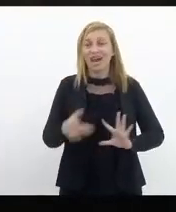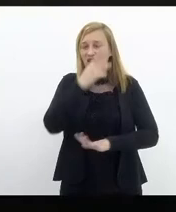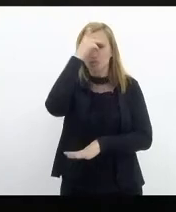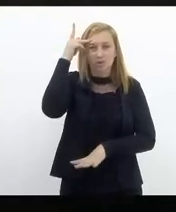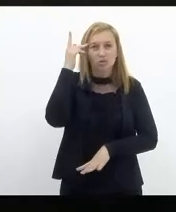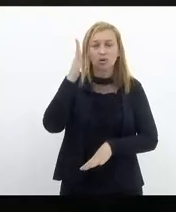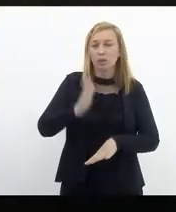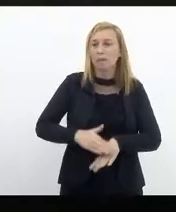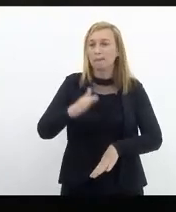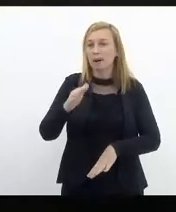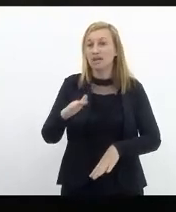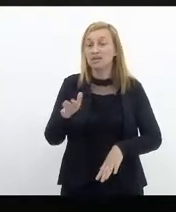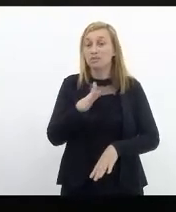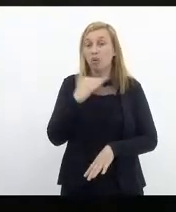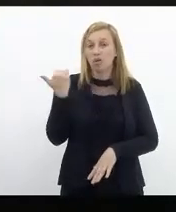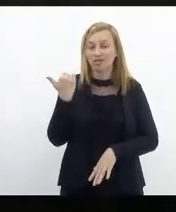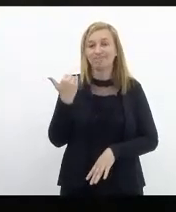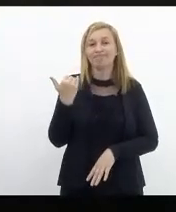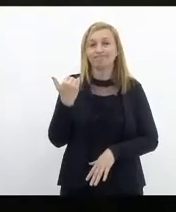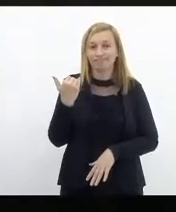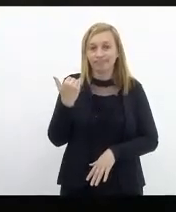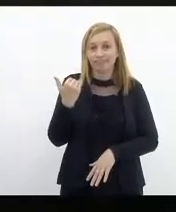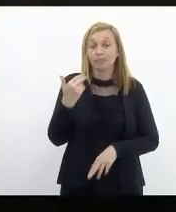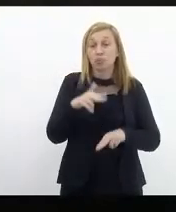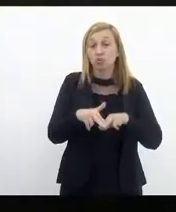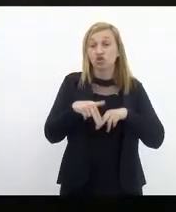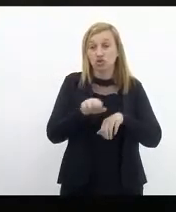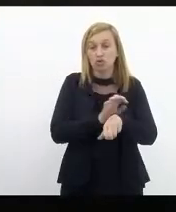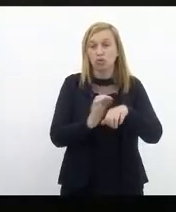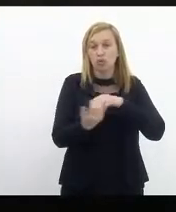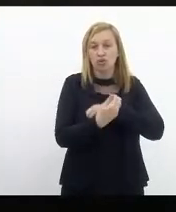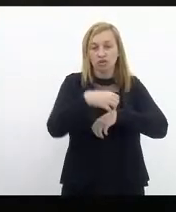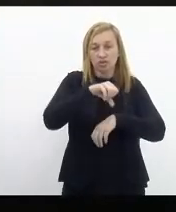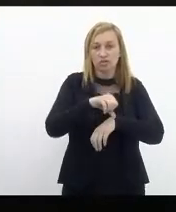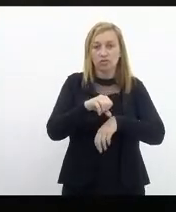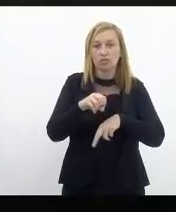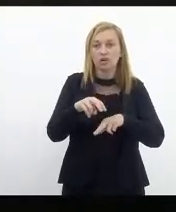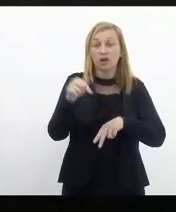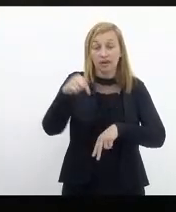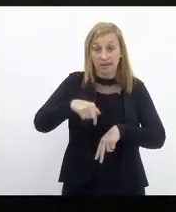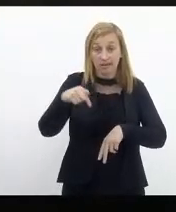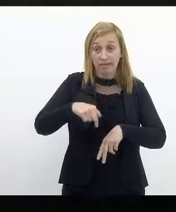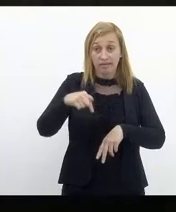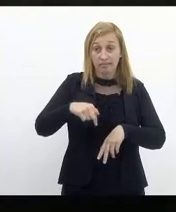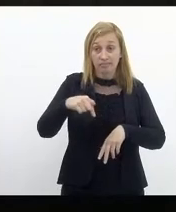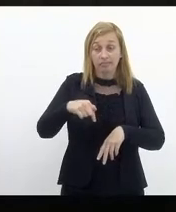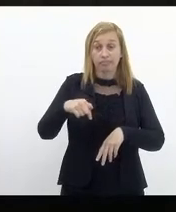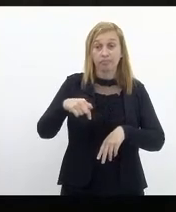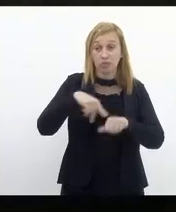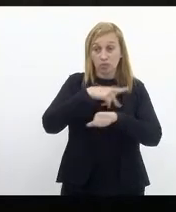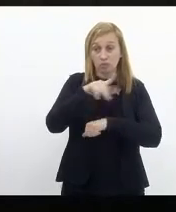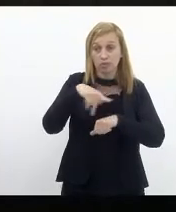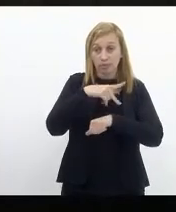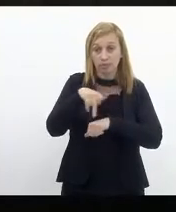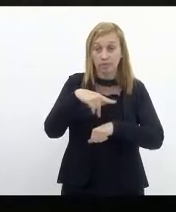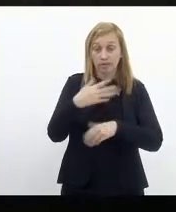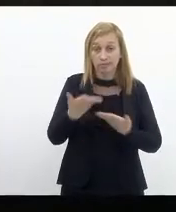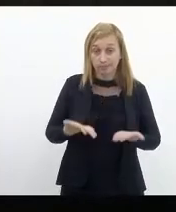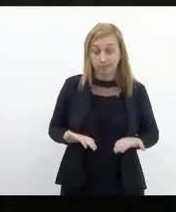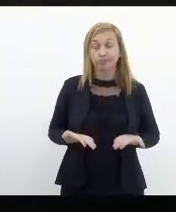pessoas mais morrem né pelo covid é aqui nesse nesse país então